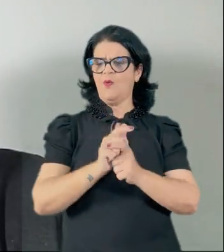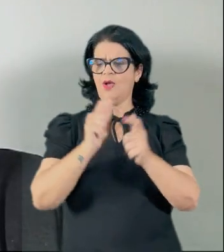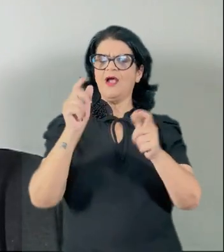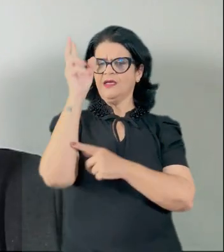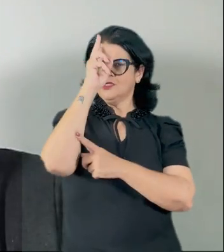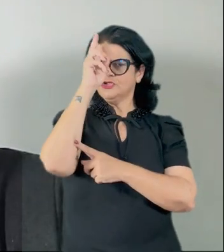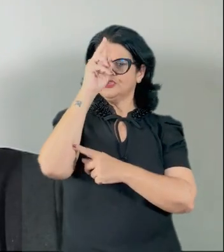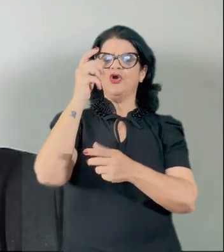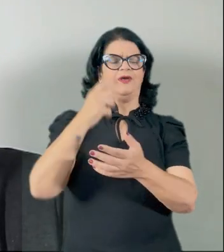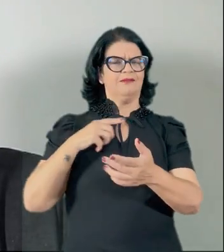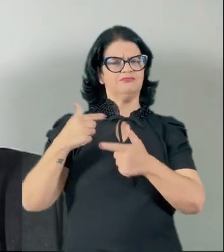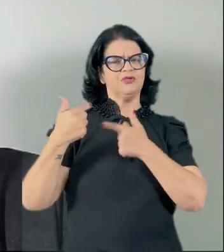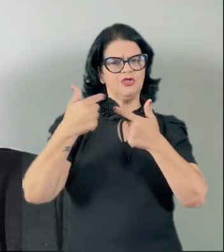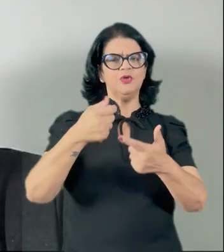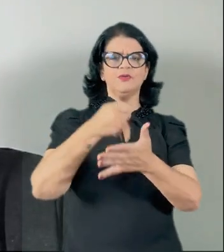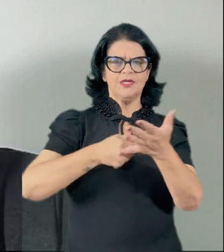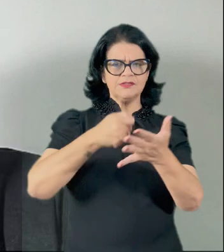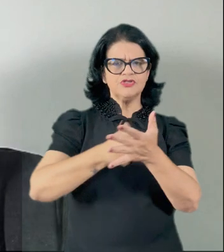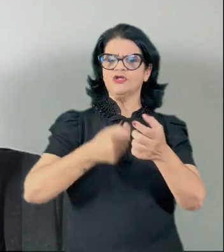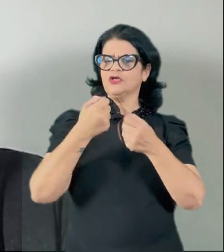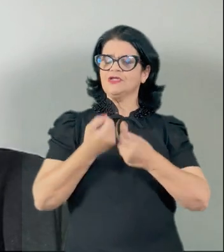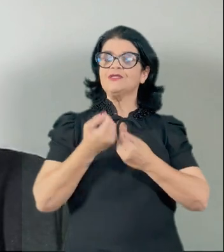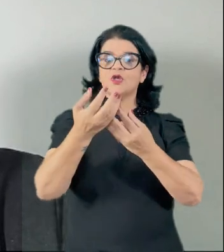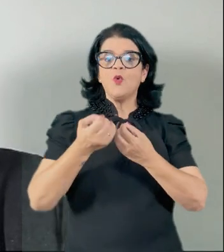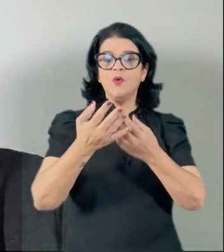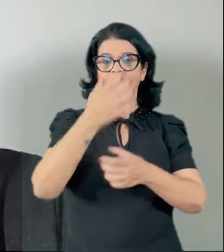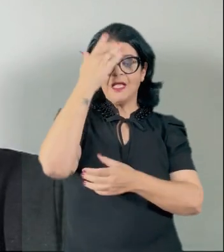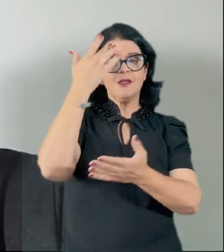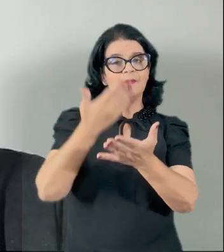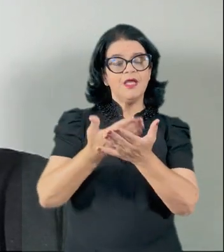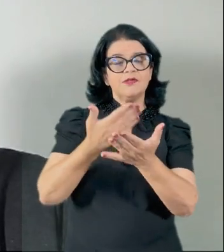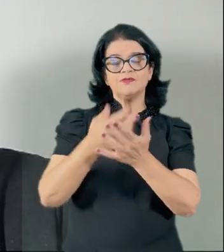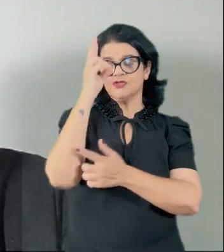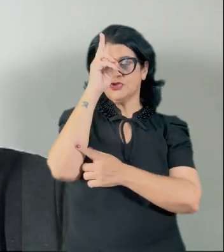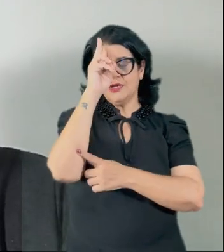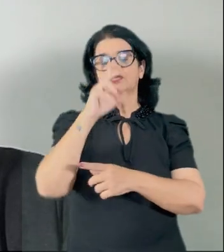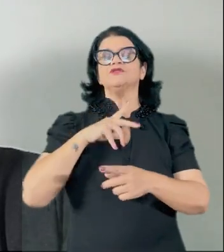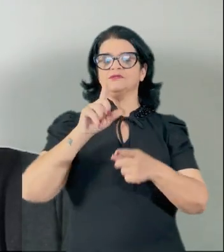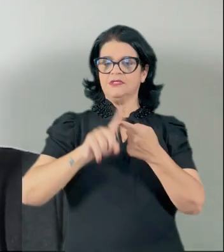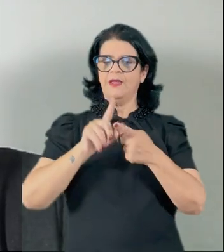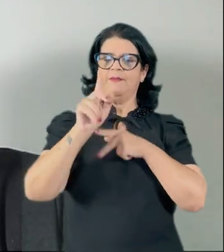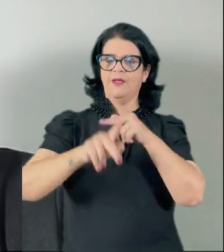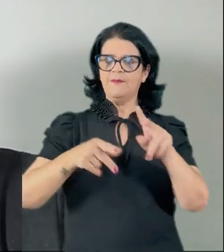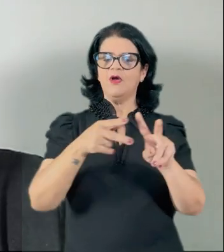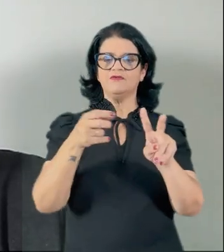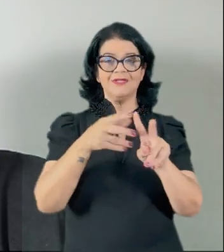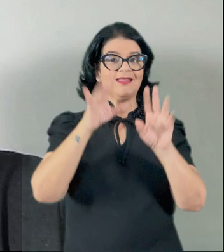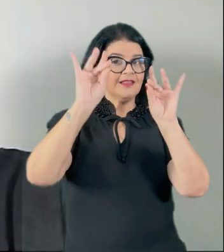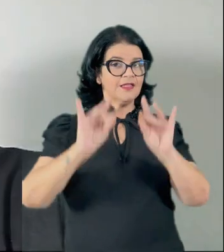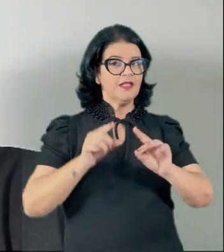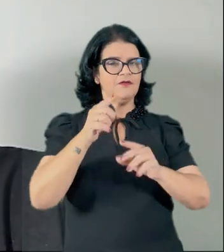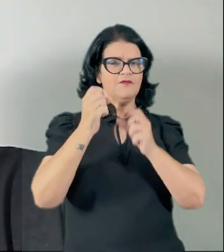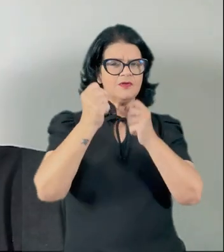povos. Existe uma grande história de luta e resistência que está sendo contada pelos historiadores e pelos próprios indígenas.